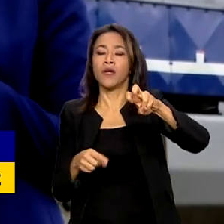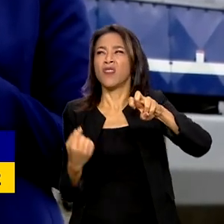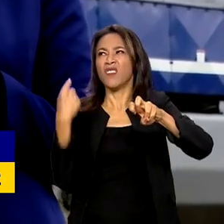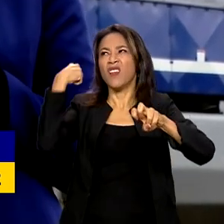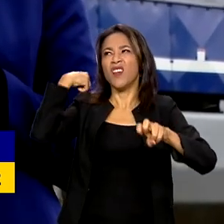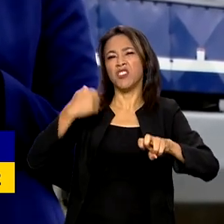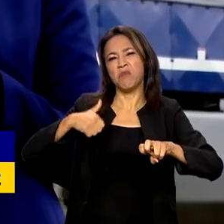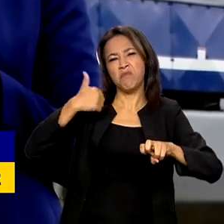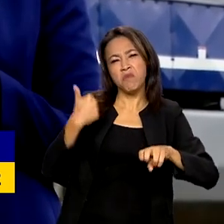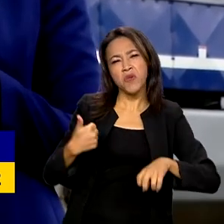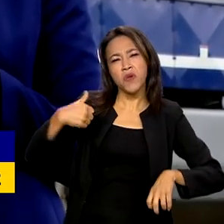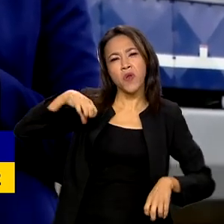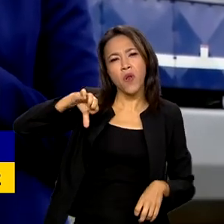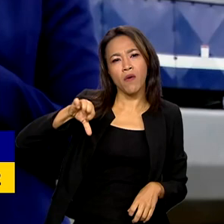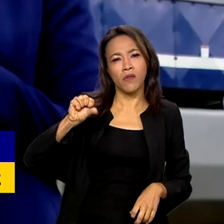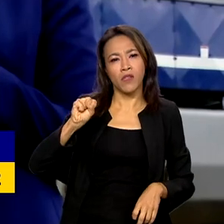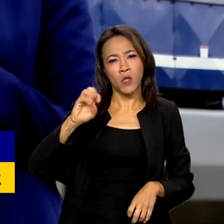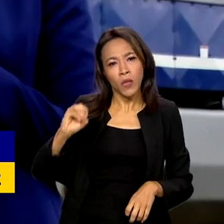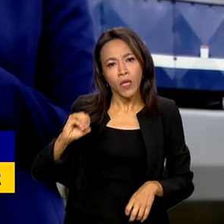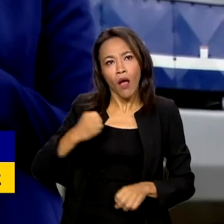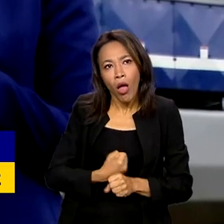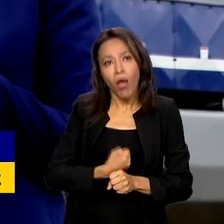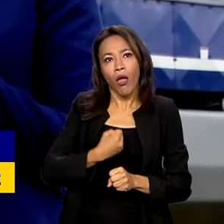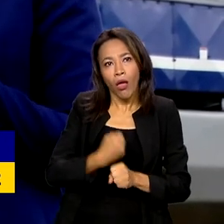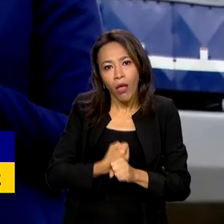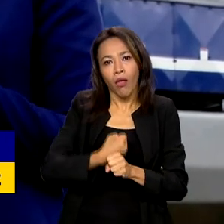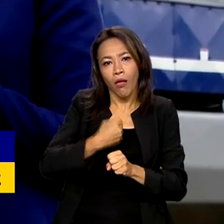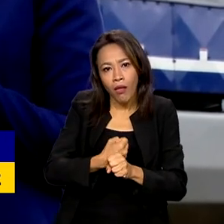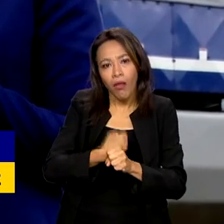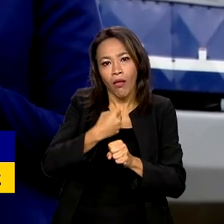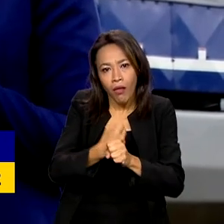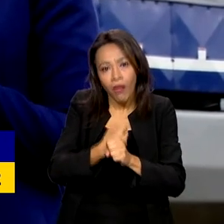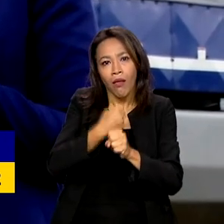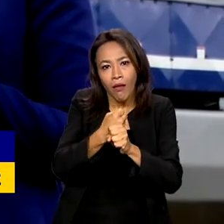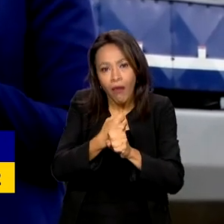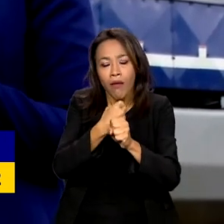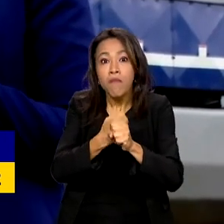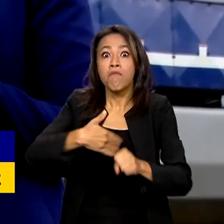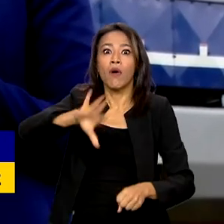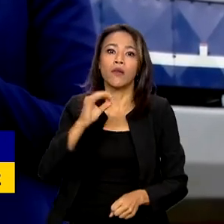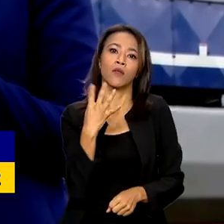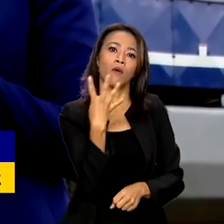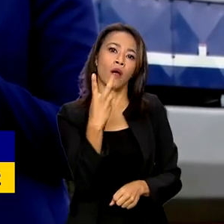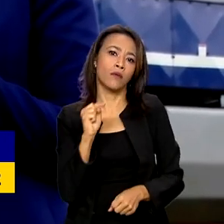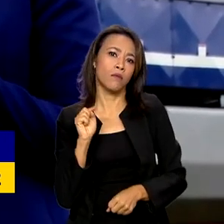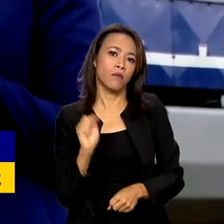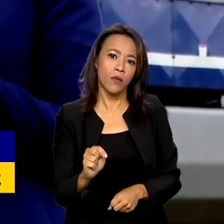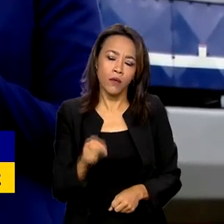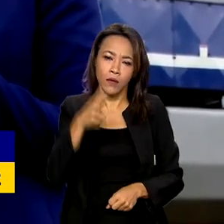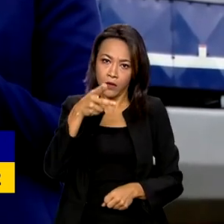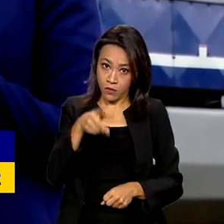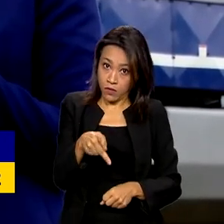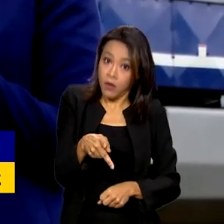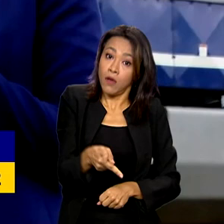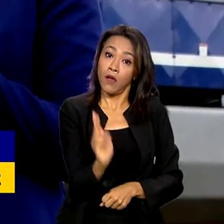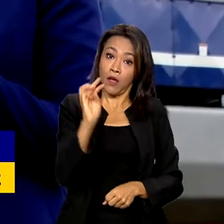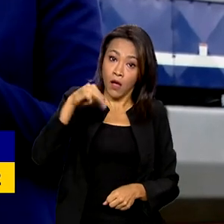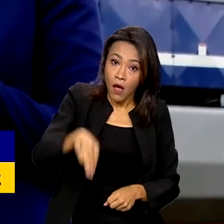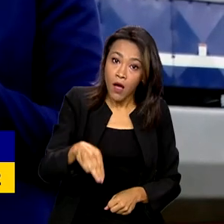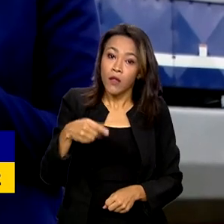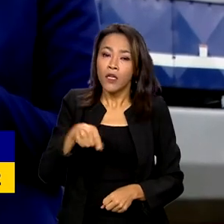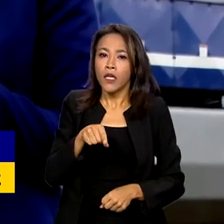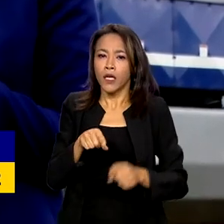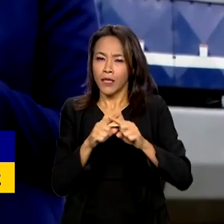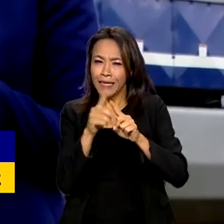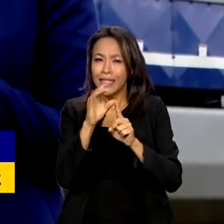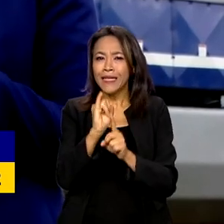década de 1980. O traçado original previa mais de 4 mil quilômetros de trilhos, que deveriam ligar o Porto